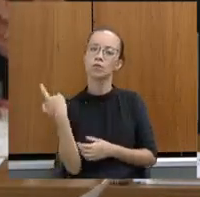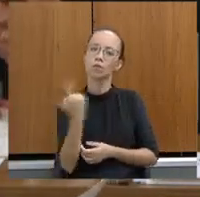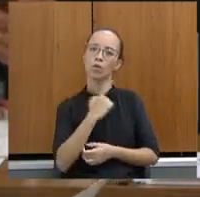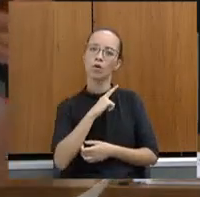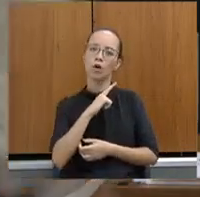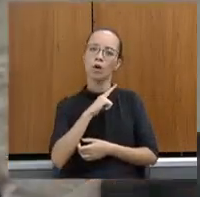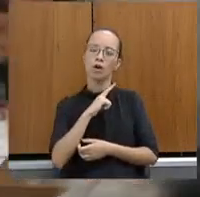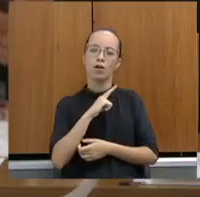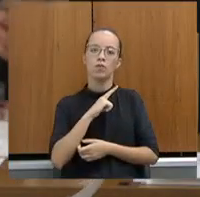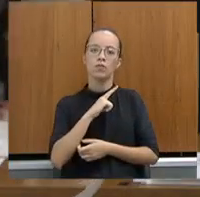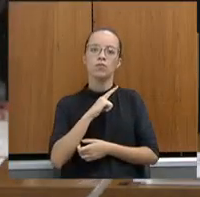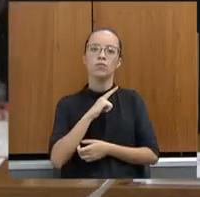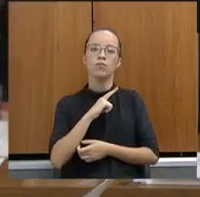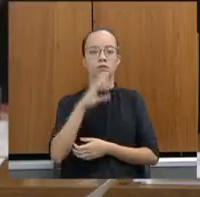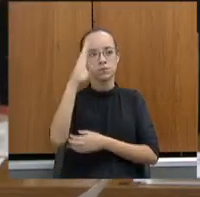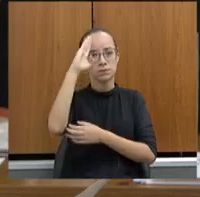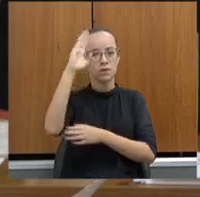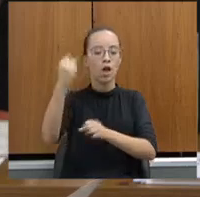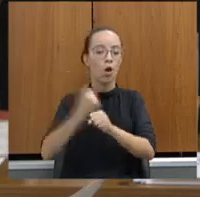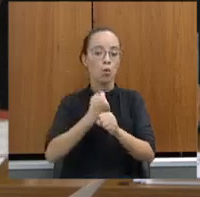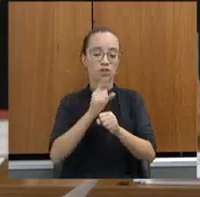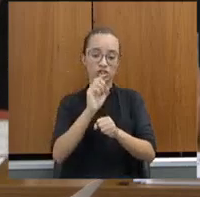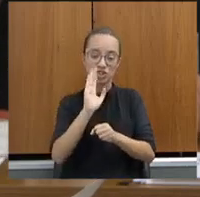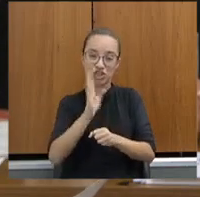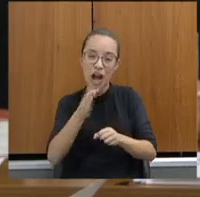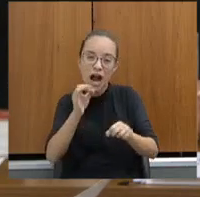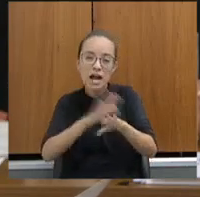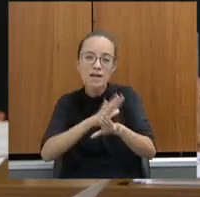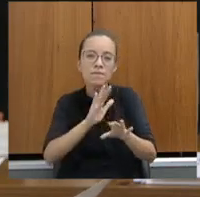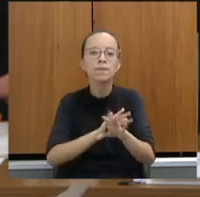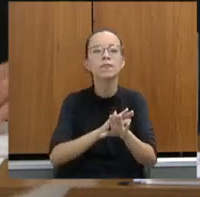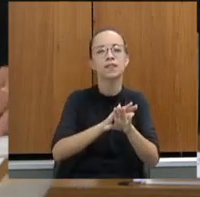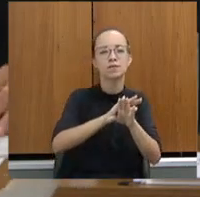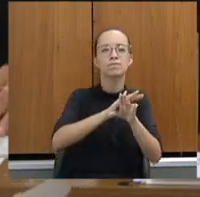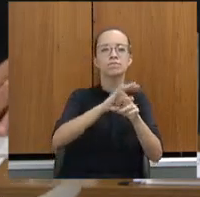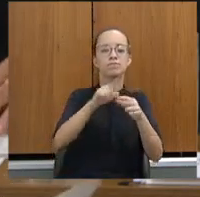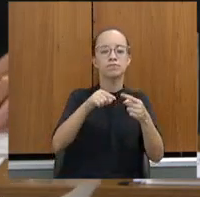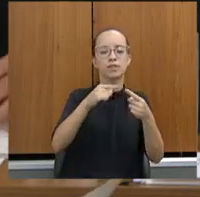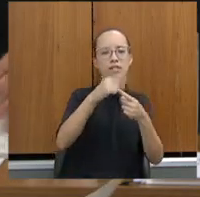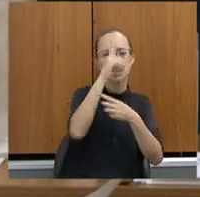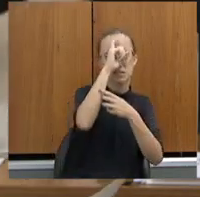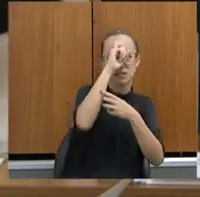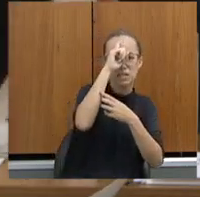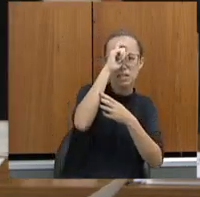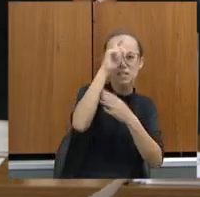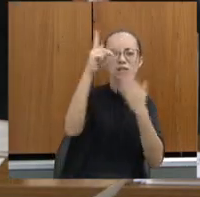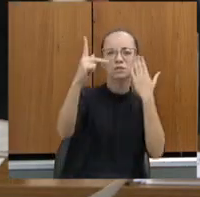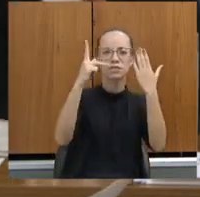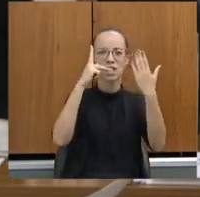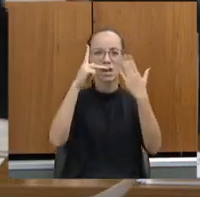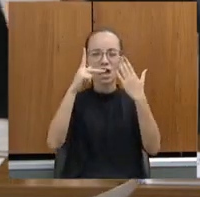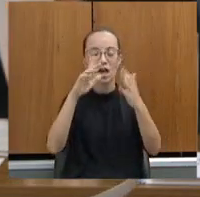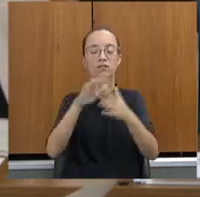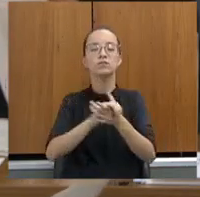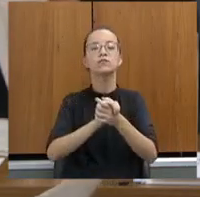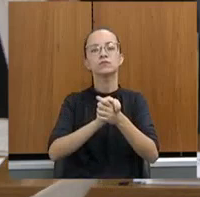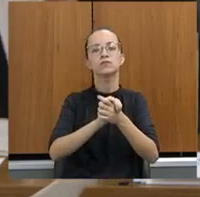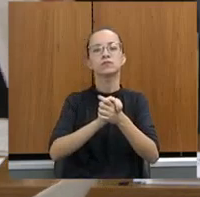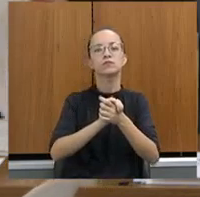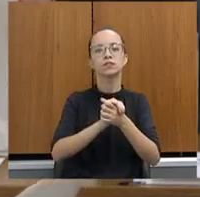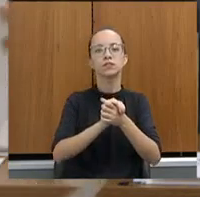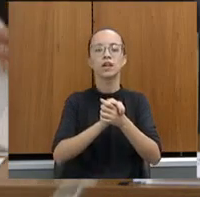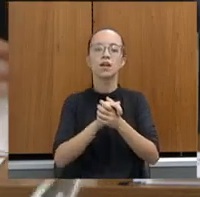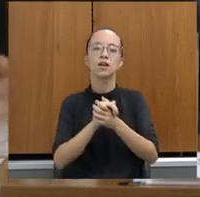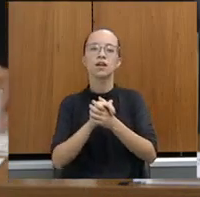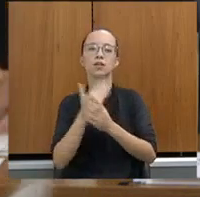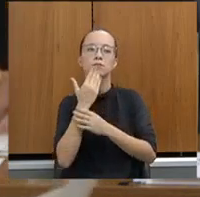essas nossas já principais obras concluídas, na Nelson Gria, no Hospital Psiquiátrico Jorge Vaz, que era uma reivindicação do